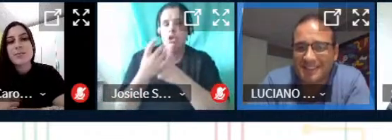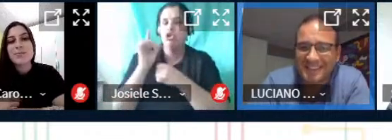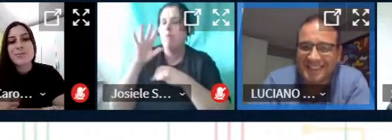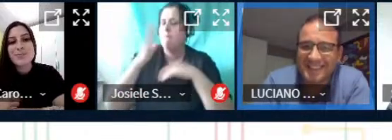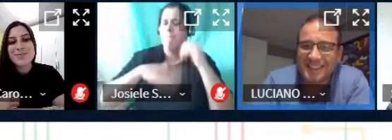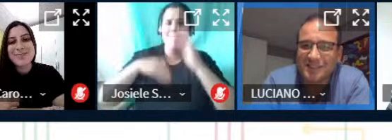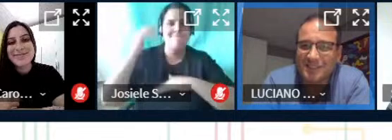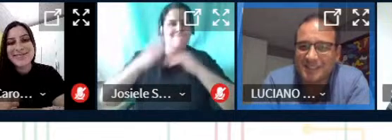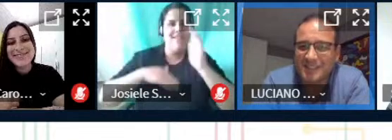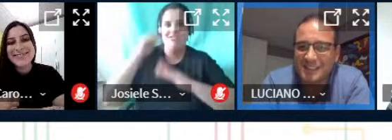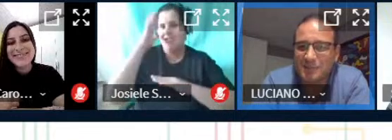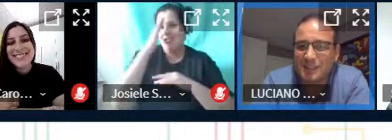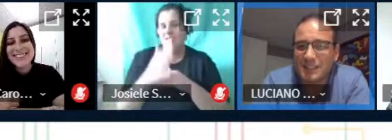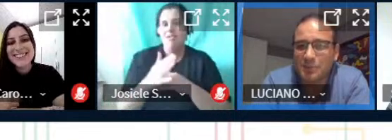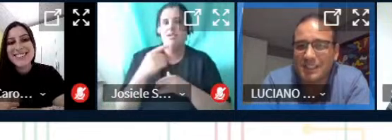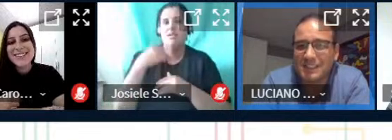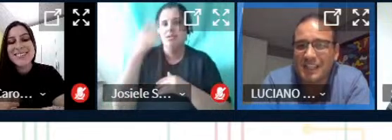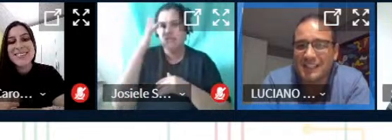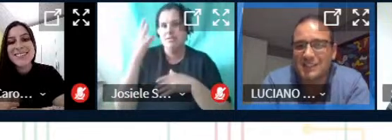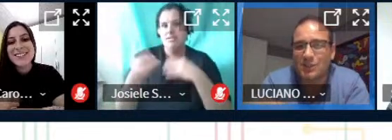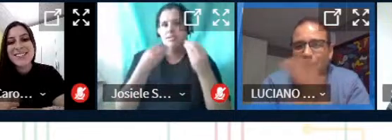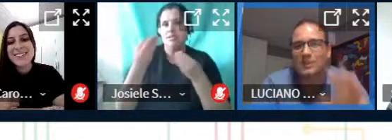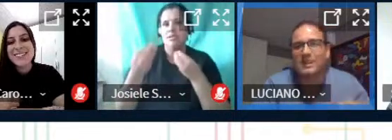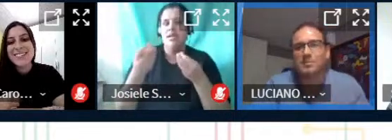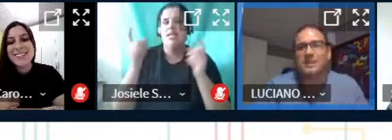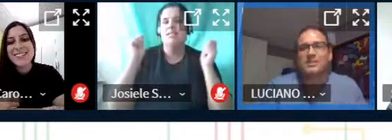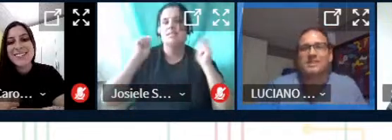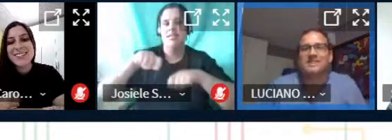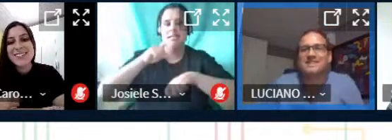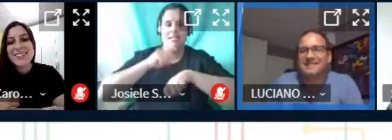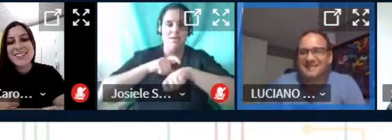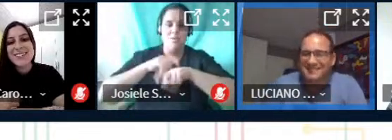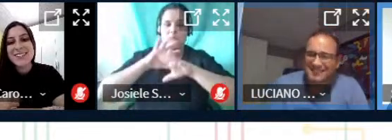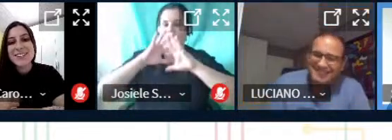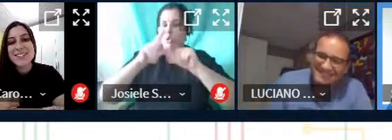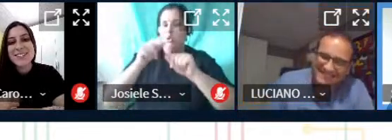massa mesmo é, eu não sei nem como vamos ter muitas vezes só um contato